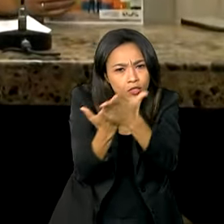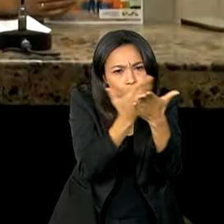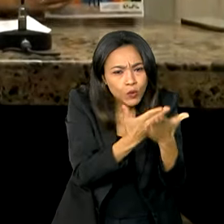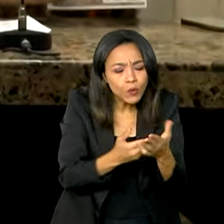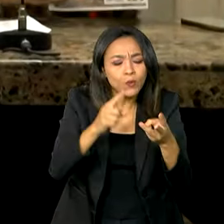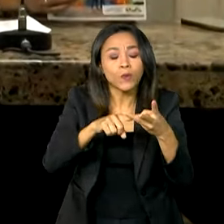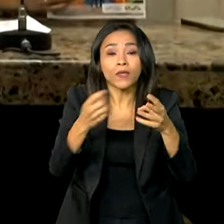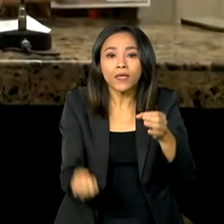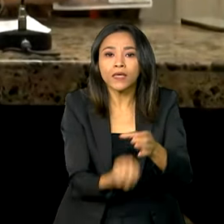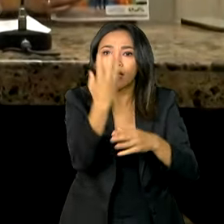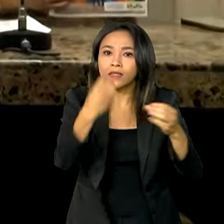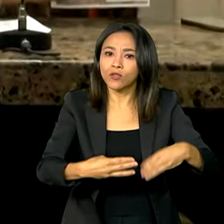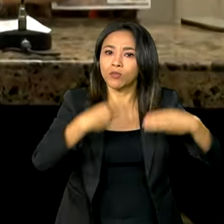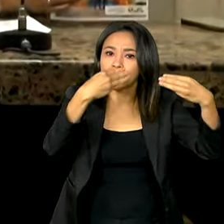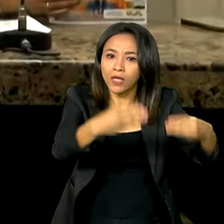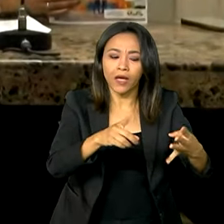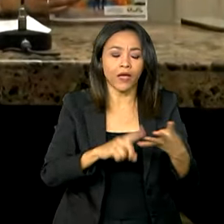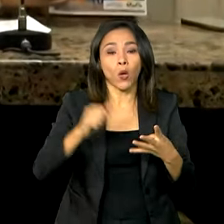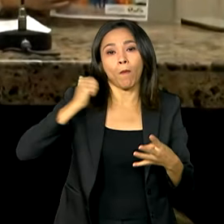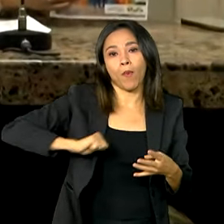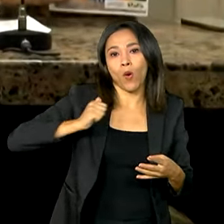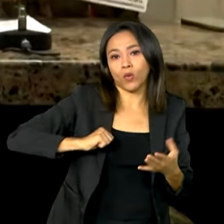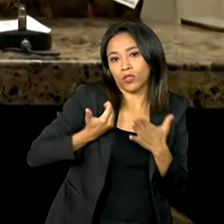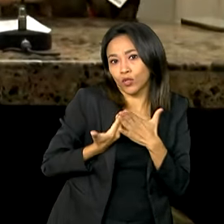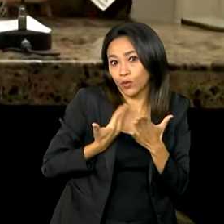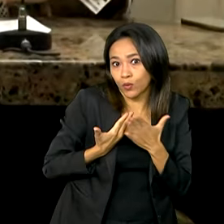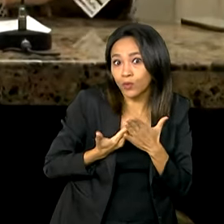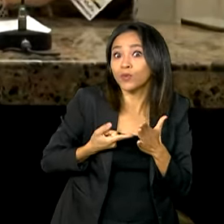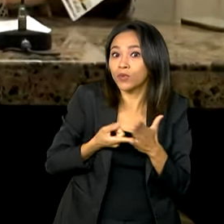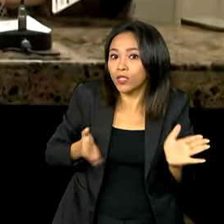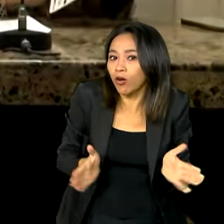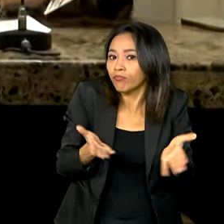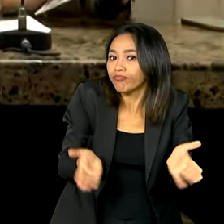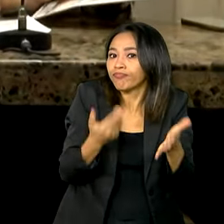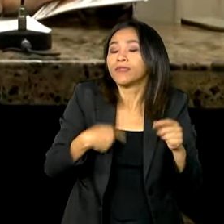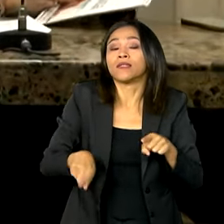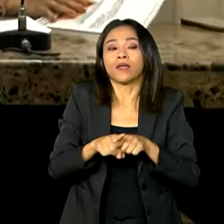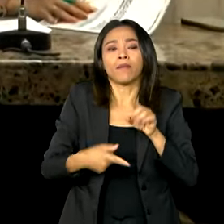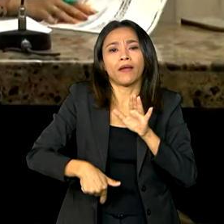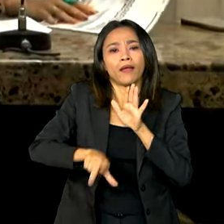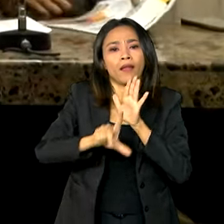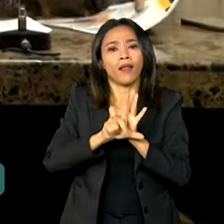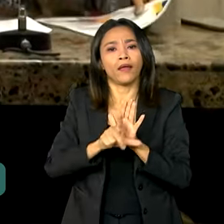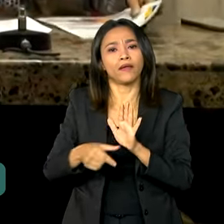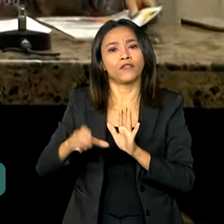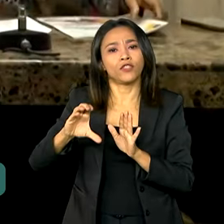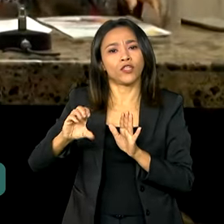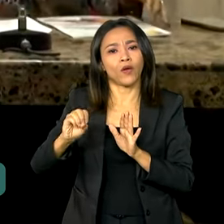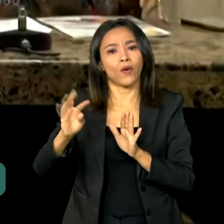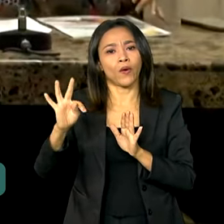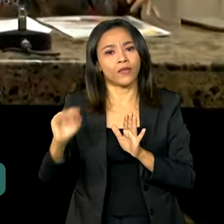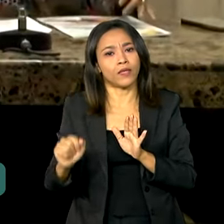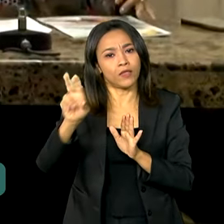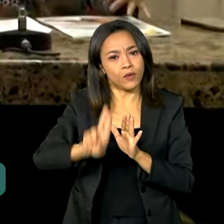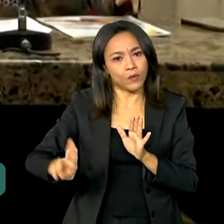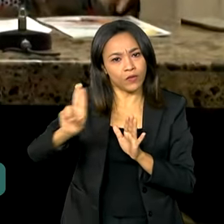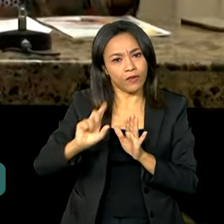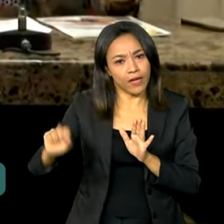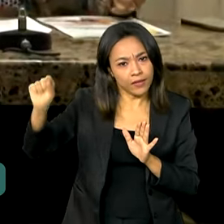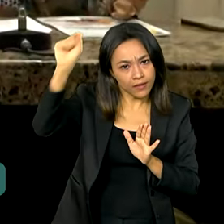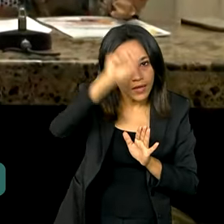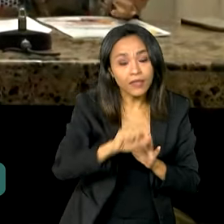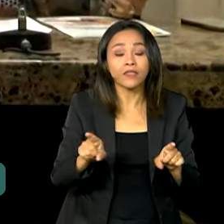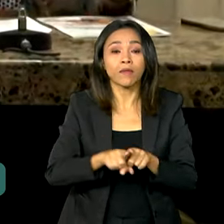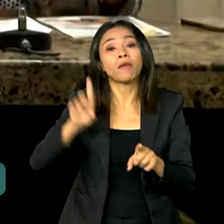de um ministério, desde uma bolsa de estudo até as leis de cotas nas universidades públicas. Mas, para encerrar